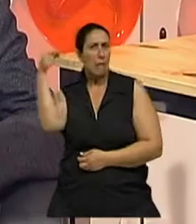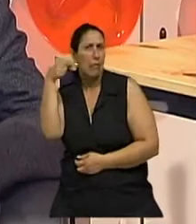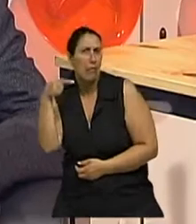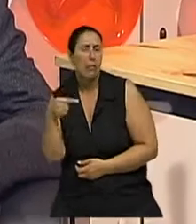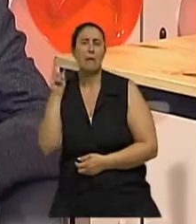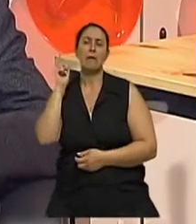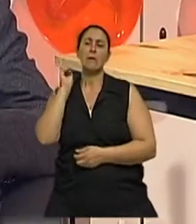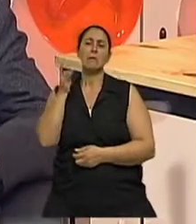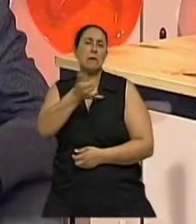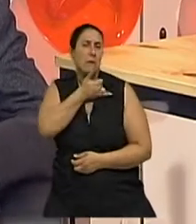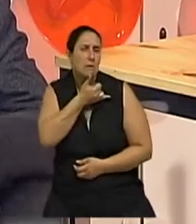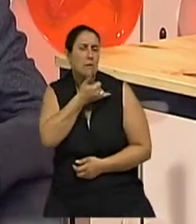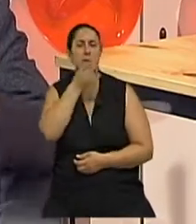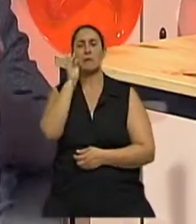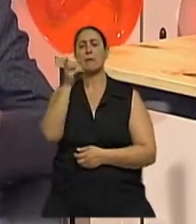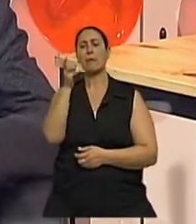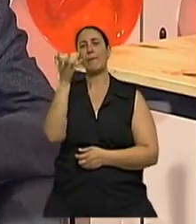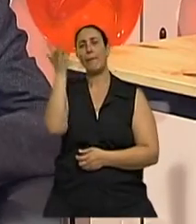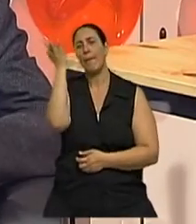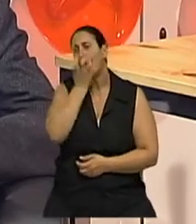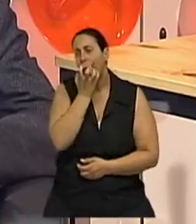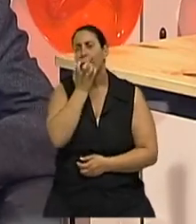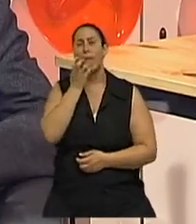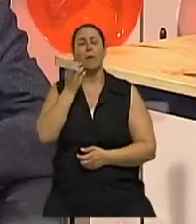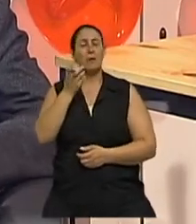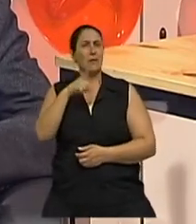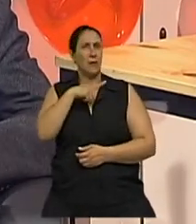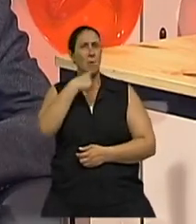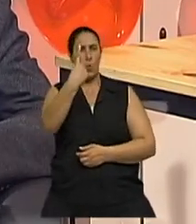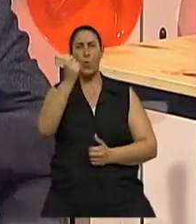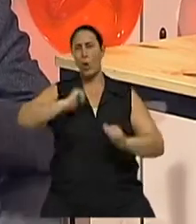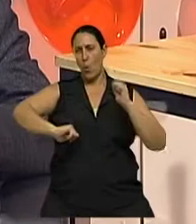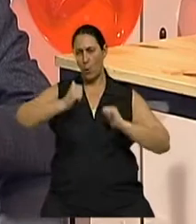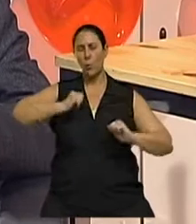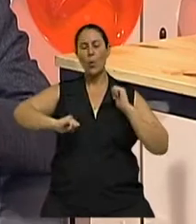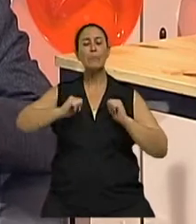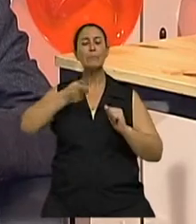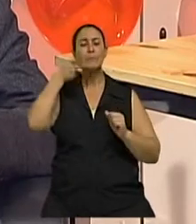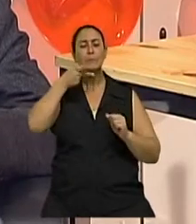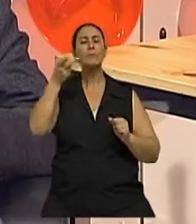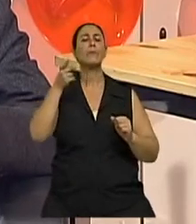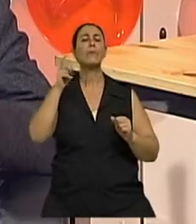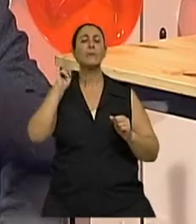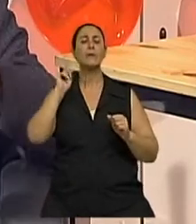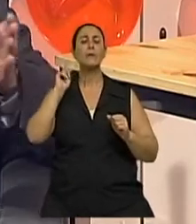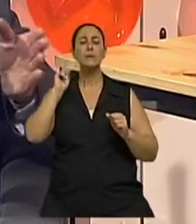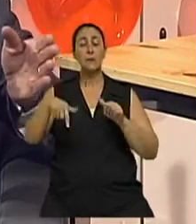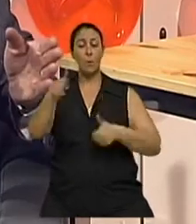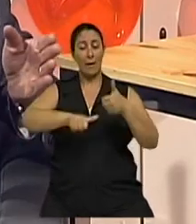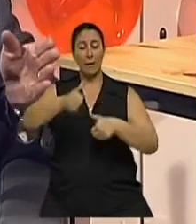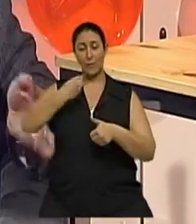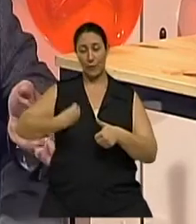relação às expectativas que ele tem, Tem um autor que define qualidade de vida como o hiato entre